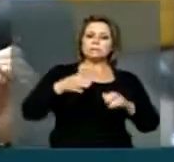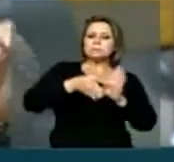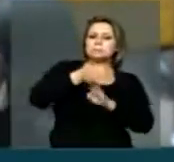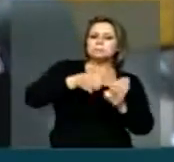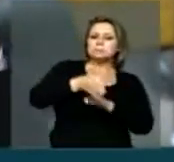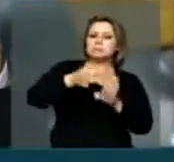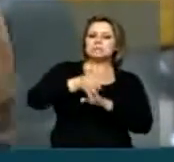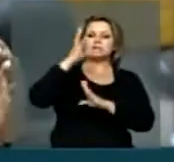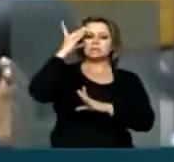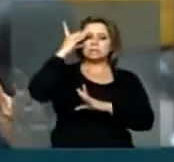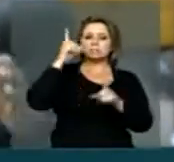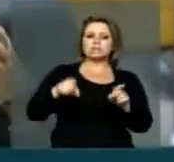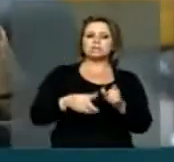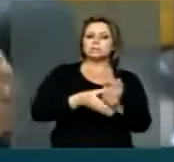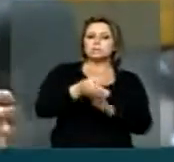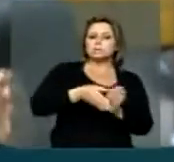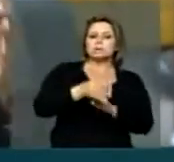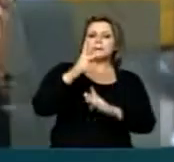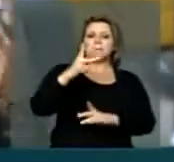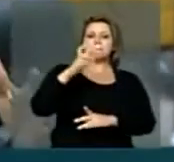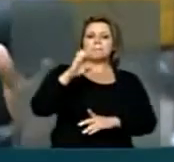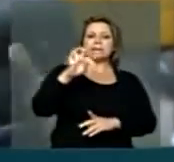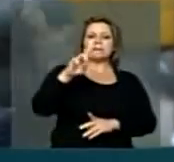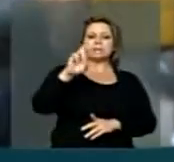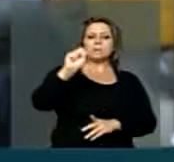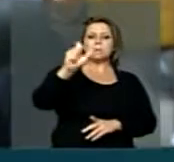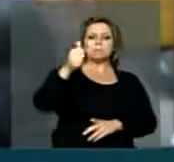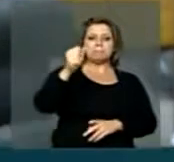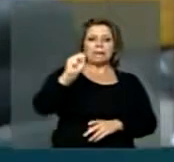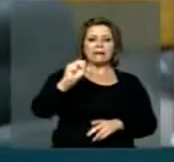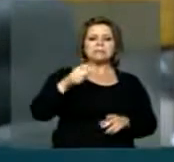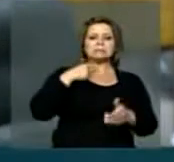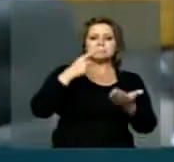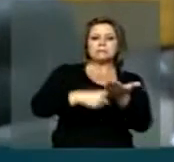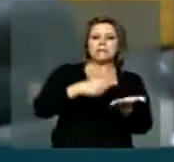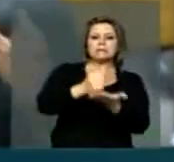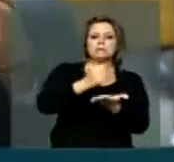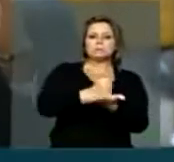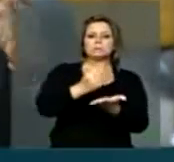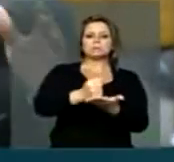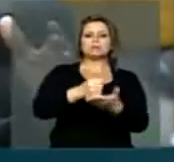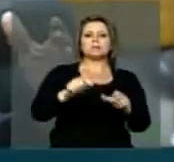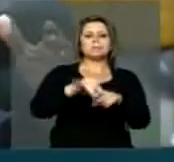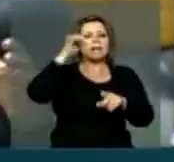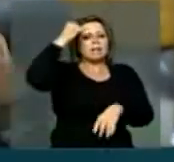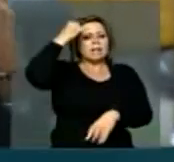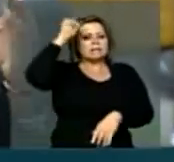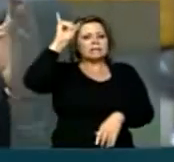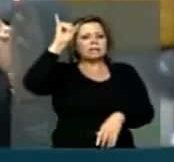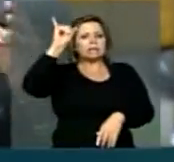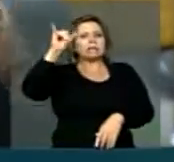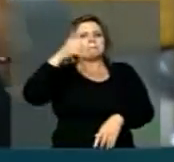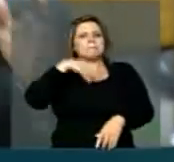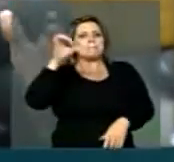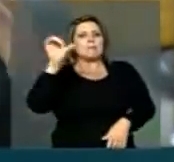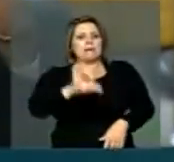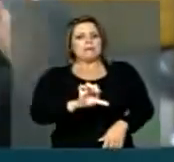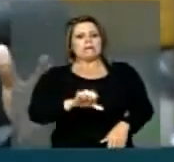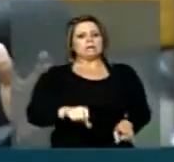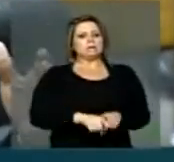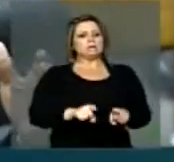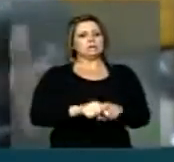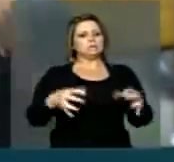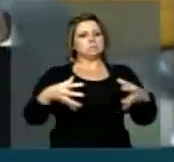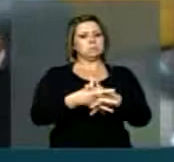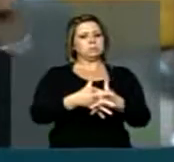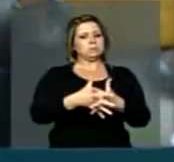uma maior intervenção da Petrobras, que tem lá sob seu comando as contratadas, para que nós evitemos uma situação de desequilíbrio